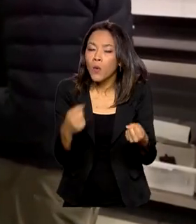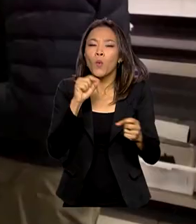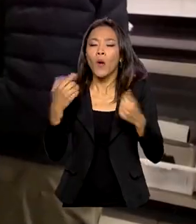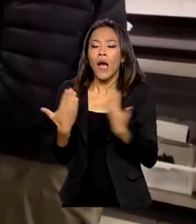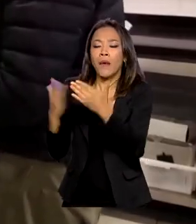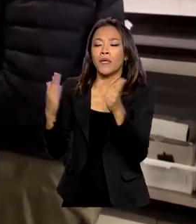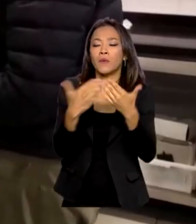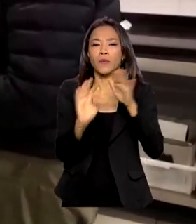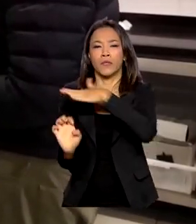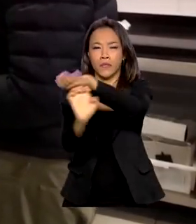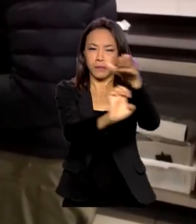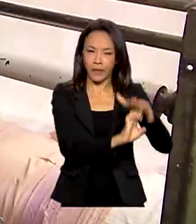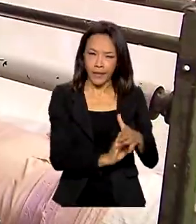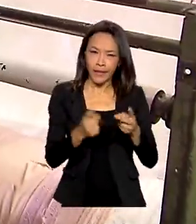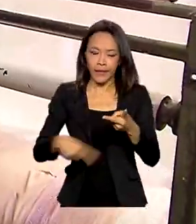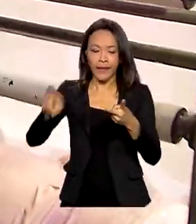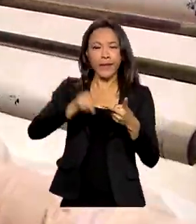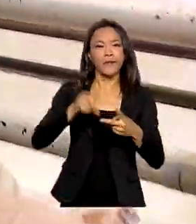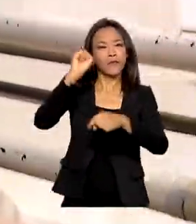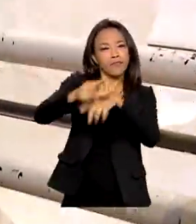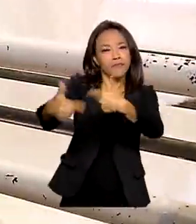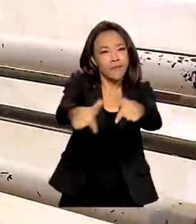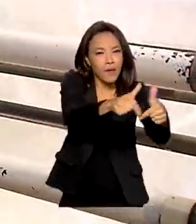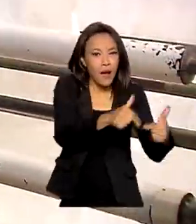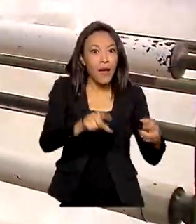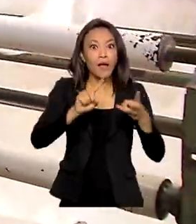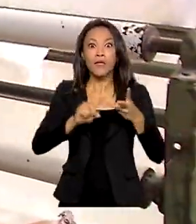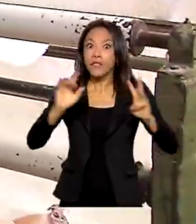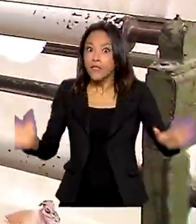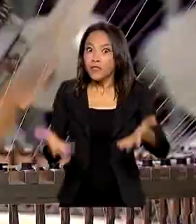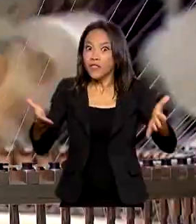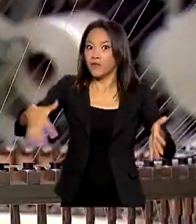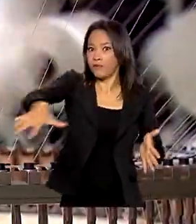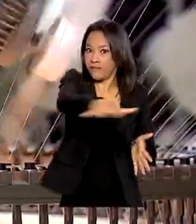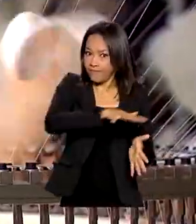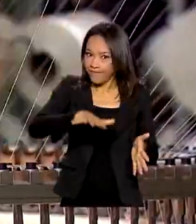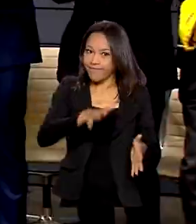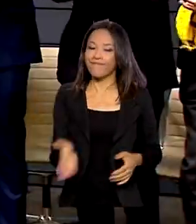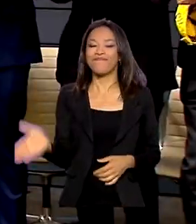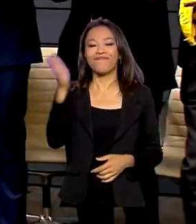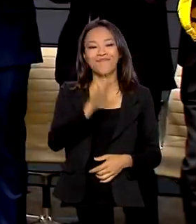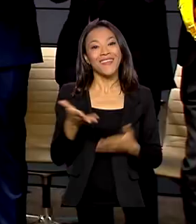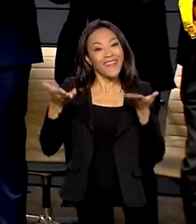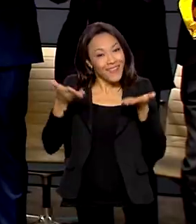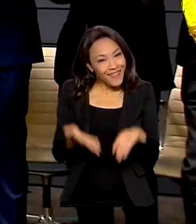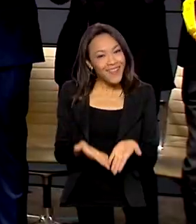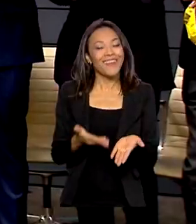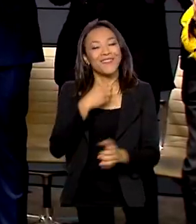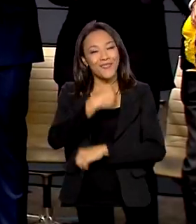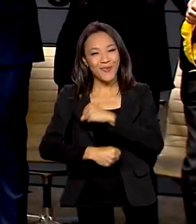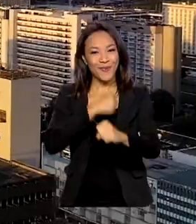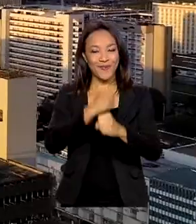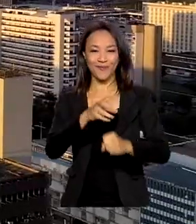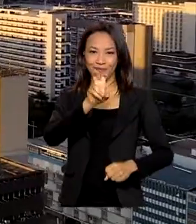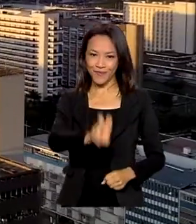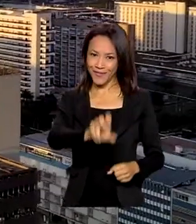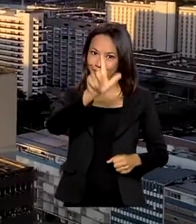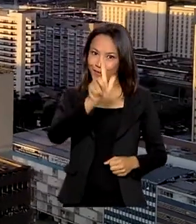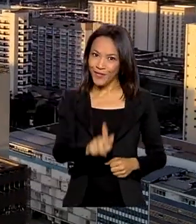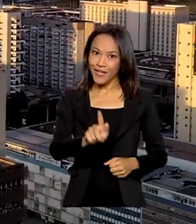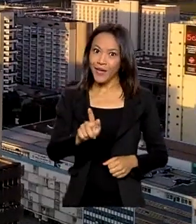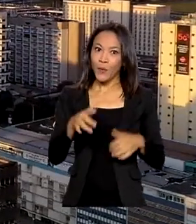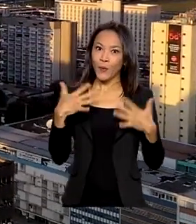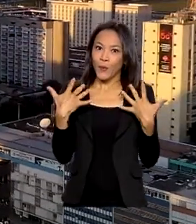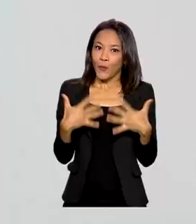reabertura de empresas, geração de empregos e incentivos ao setor. E esse também foi o ano do 5G. A